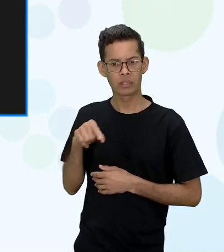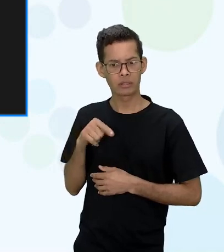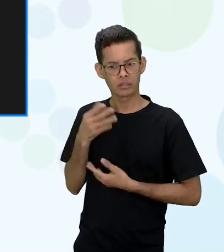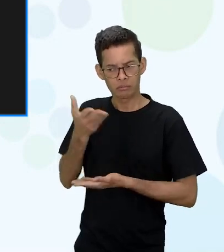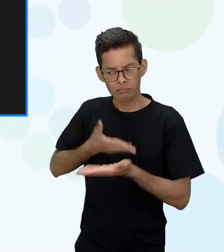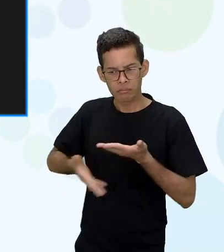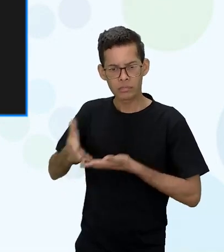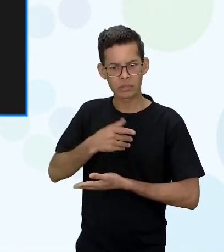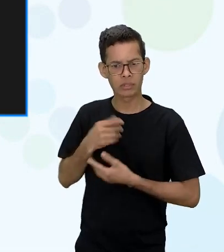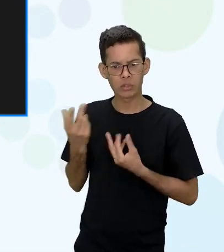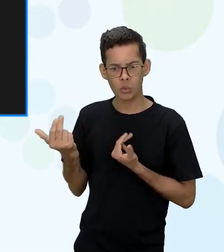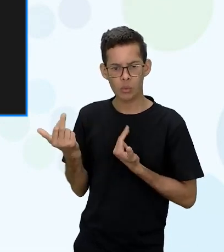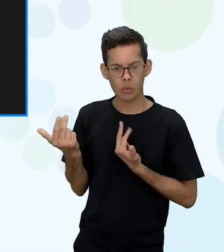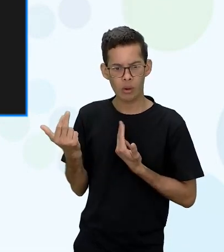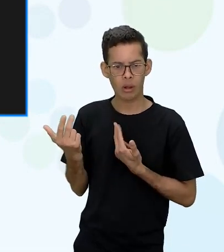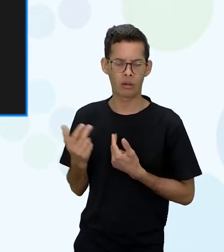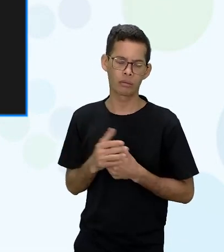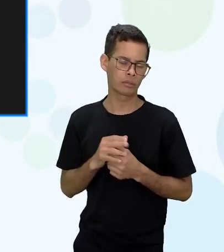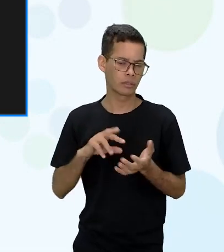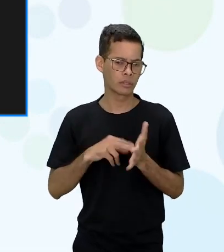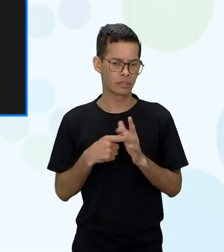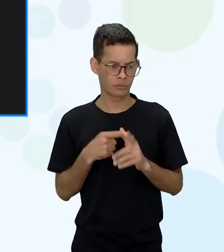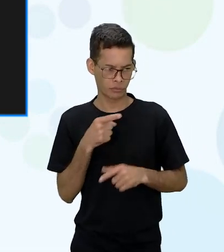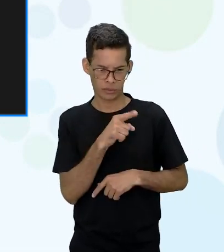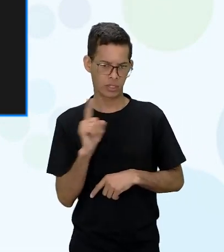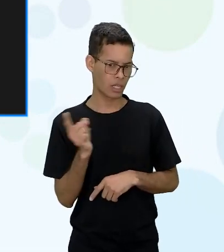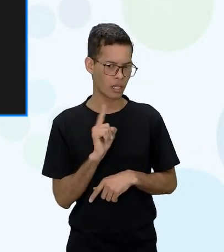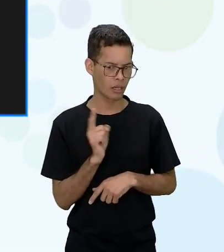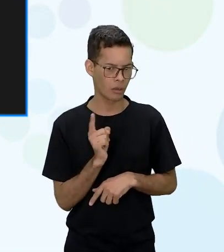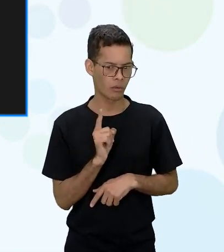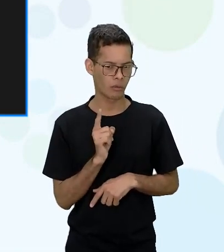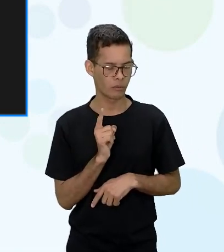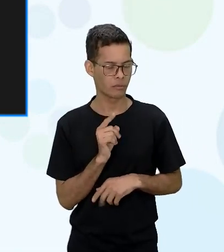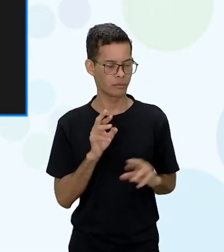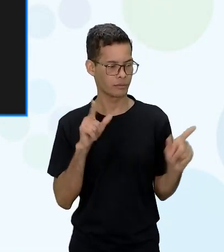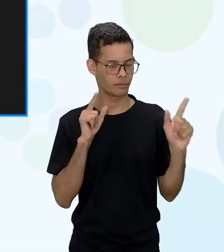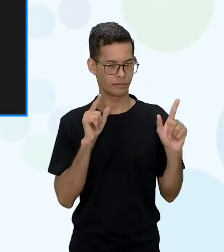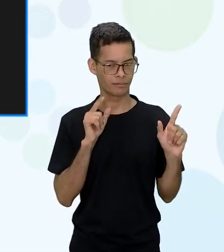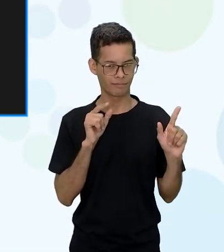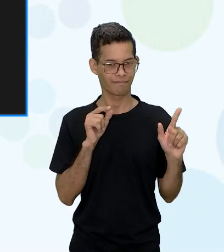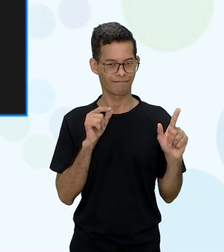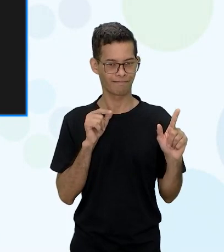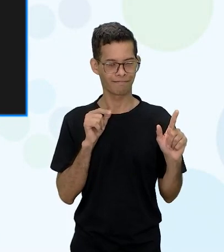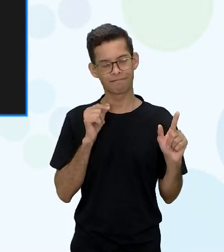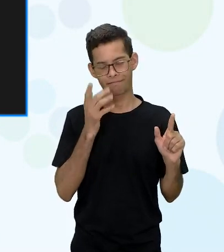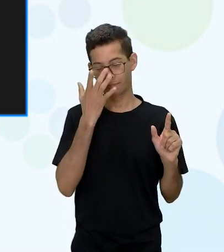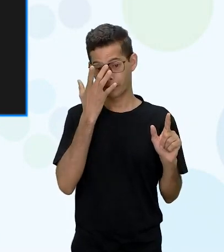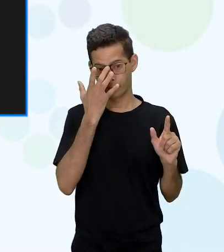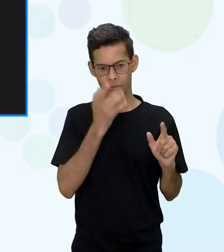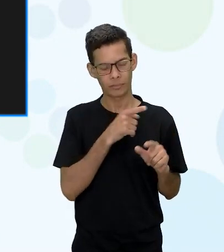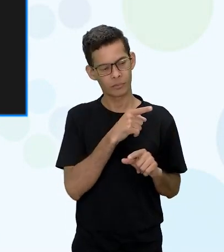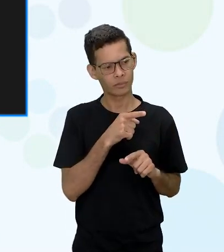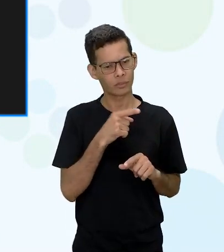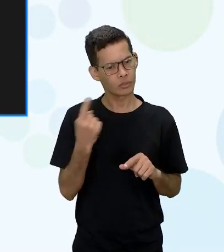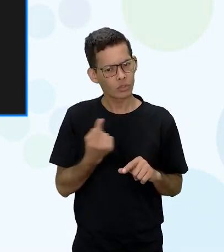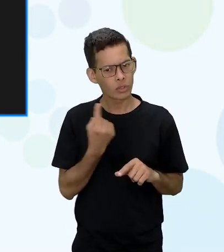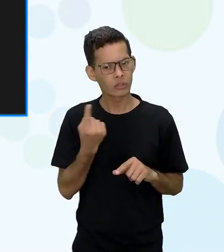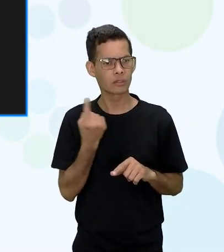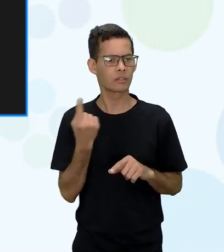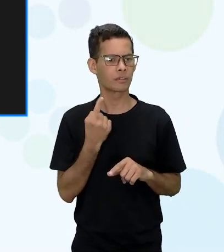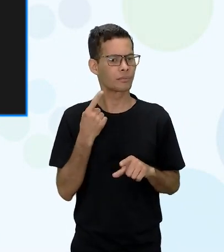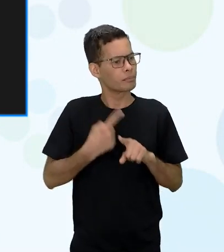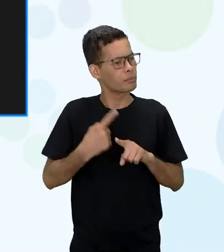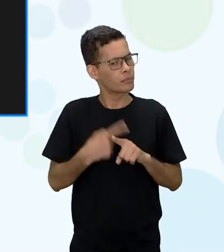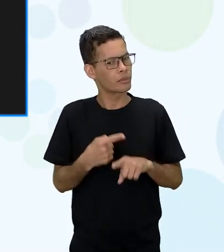danço ou danço deles você não e você ficou sozinha porque você